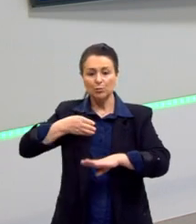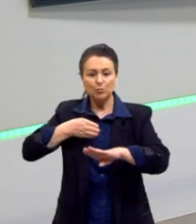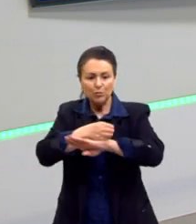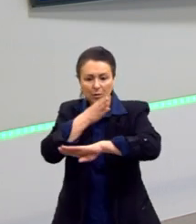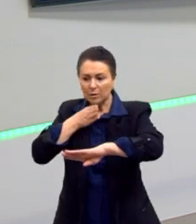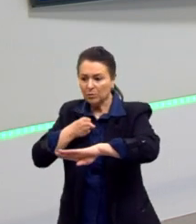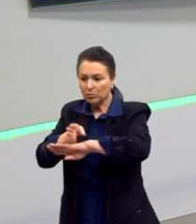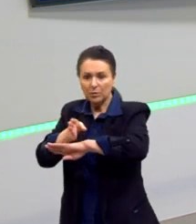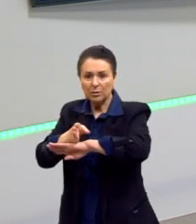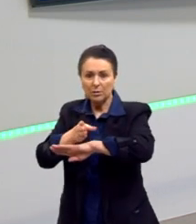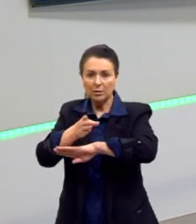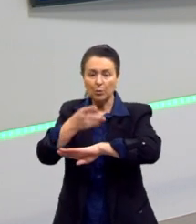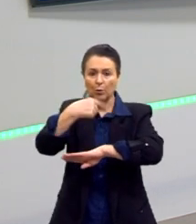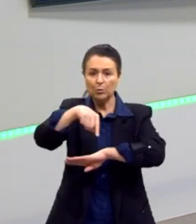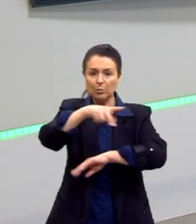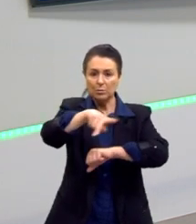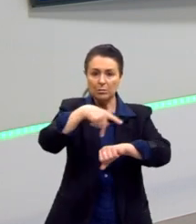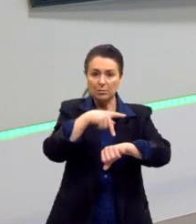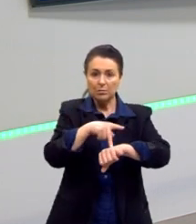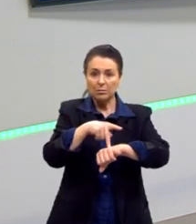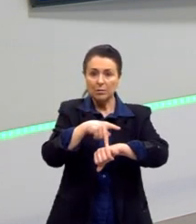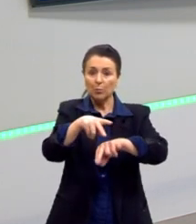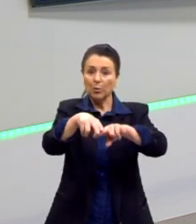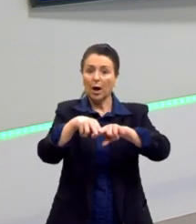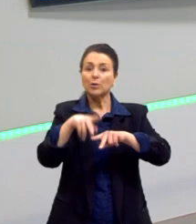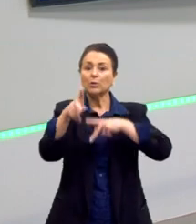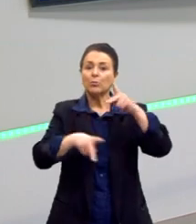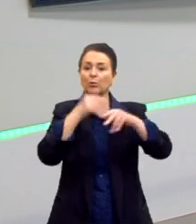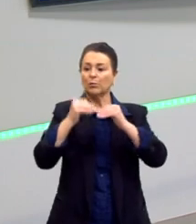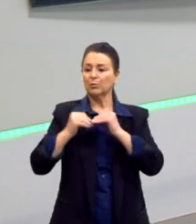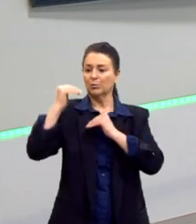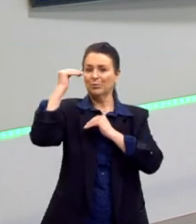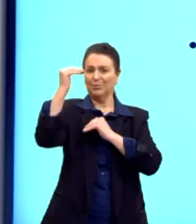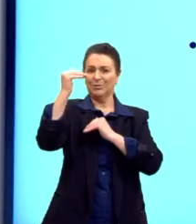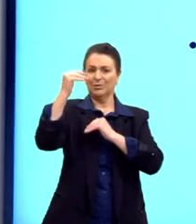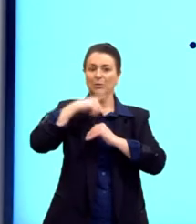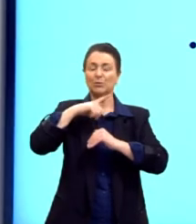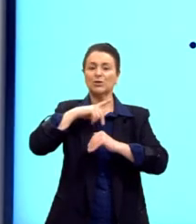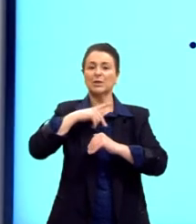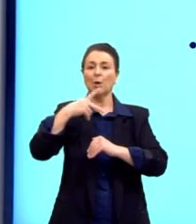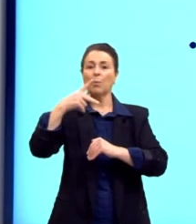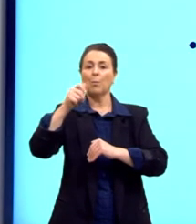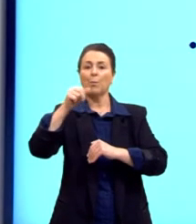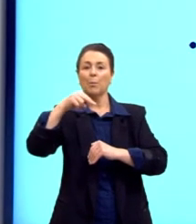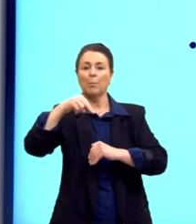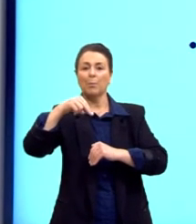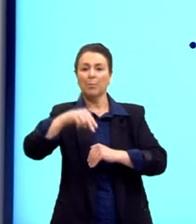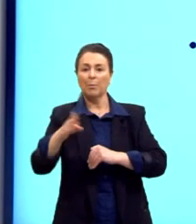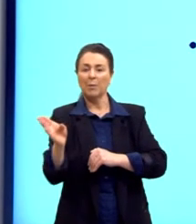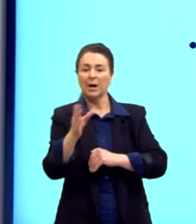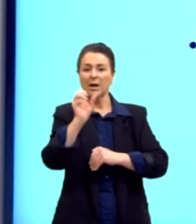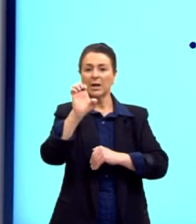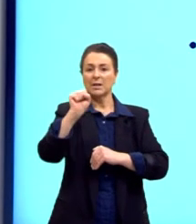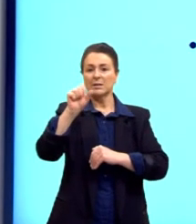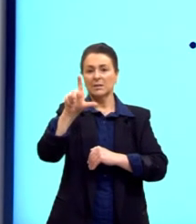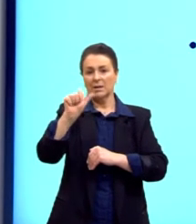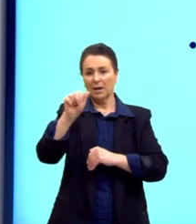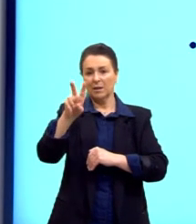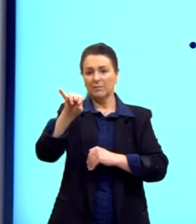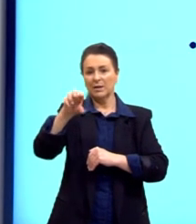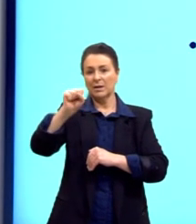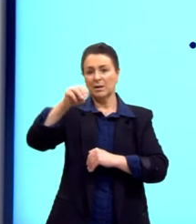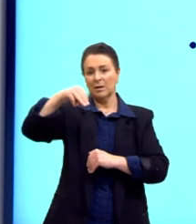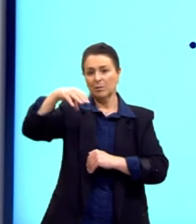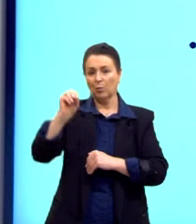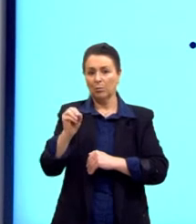E daí, na Primeira Guerra, tem um pan-eslavismo, né, que os povos eslavos queriam ter um território só para eles.